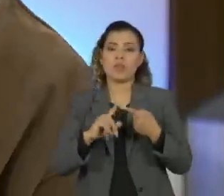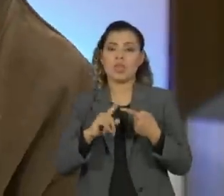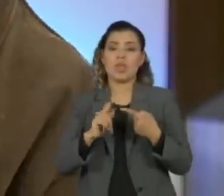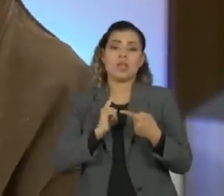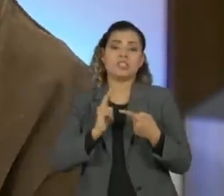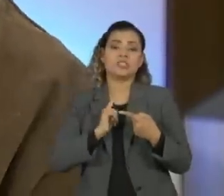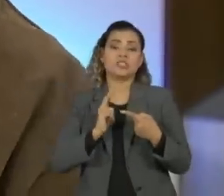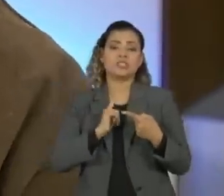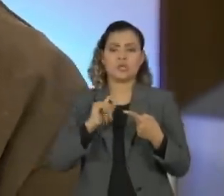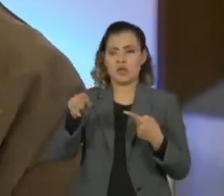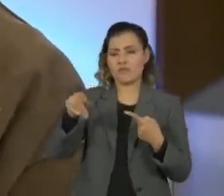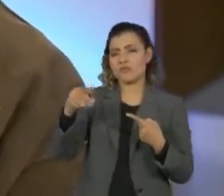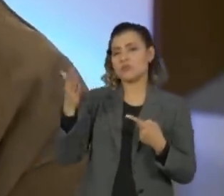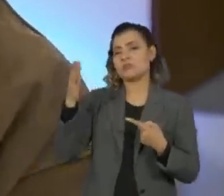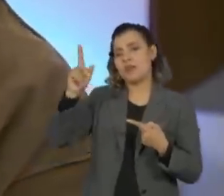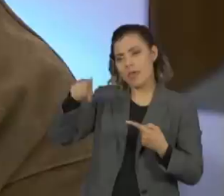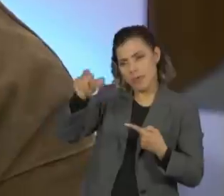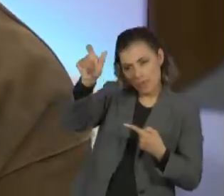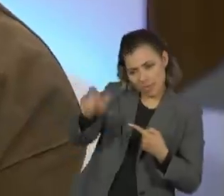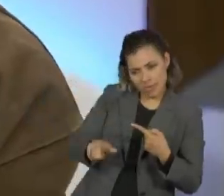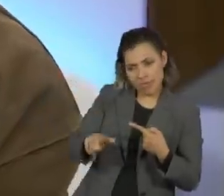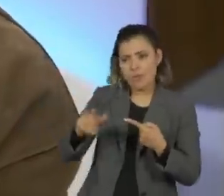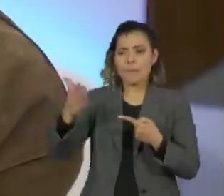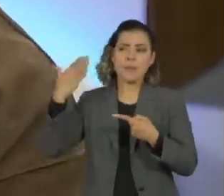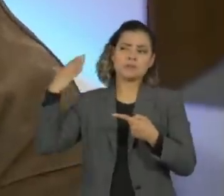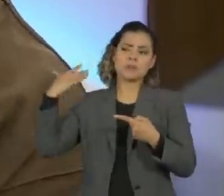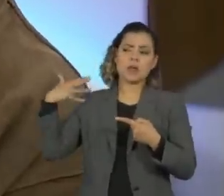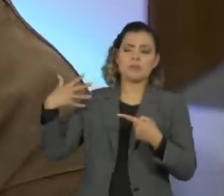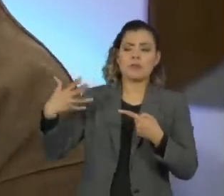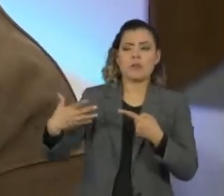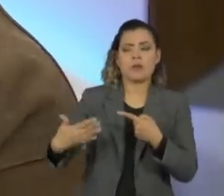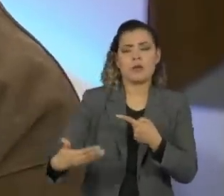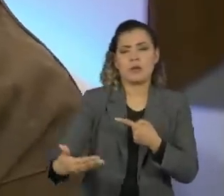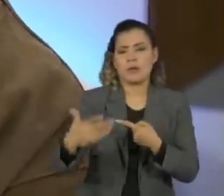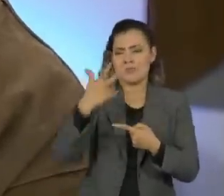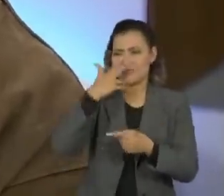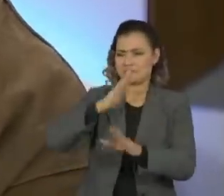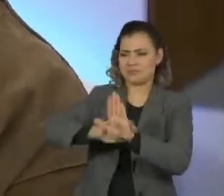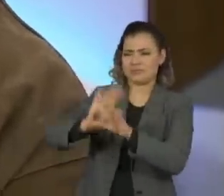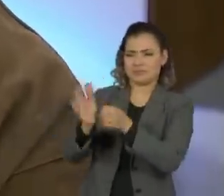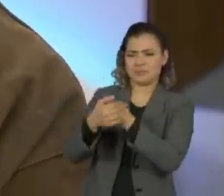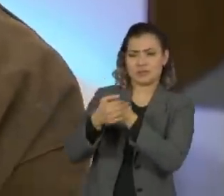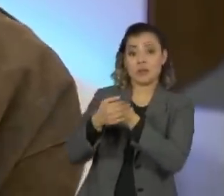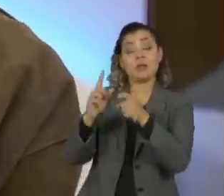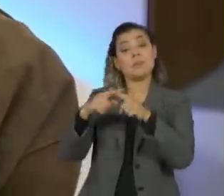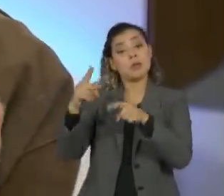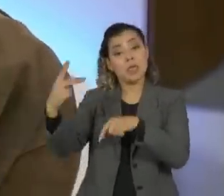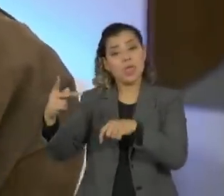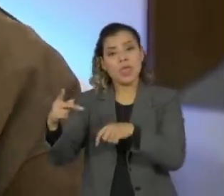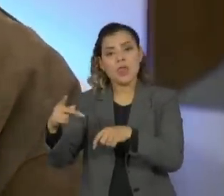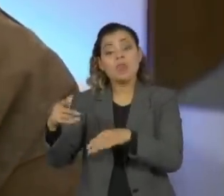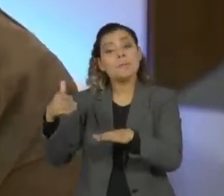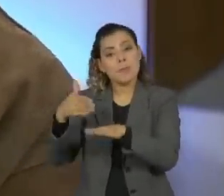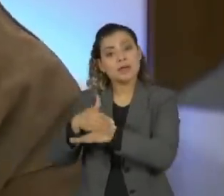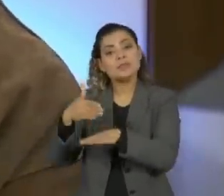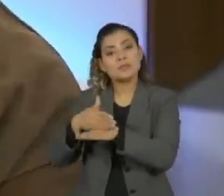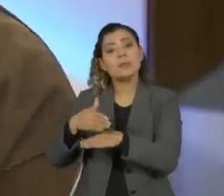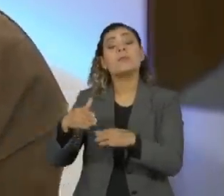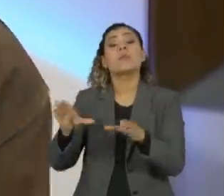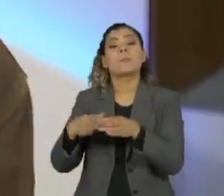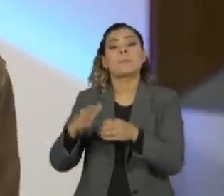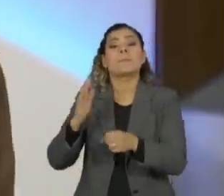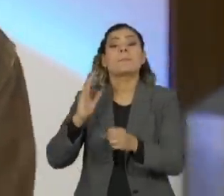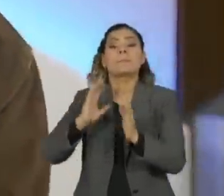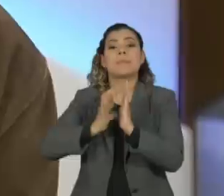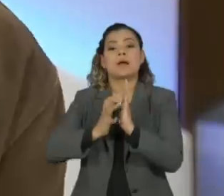do que você é, e ele fez parte, depois eu fui juntando, do Serviço de Desinformação da época do Partido Comunista, ele é